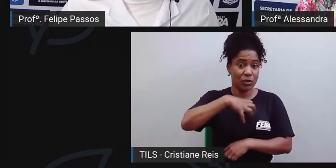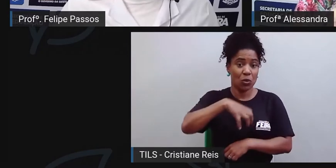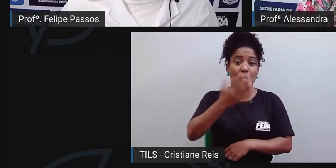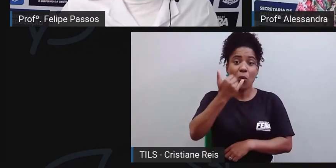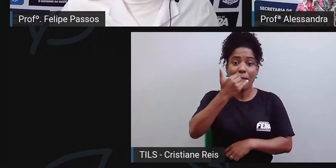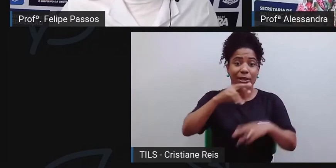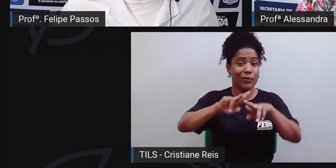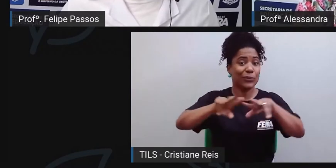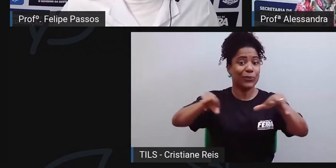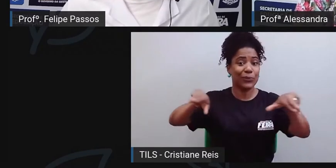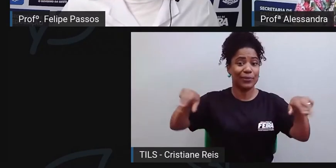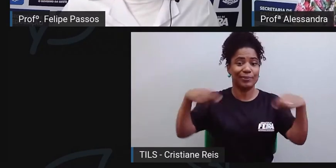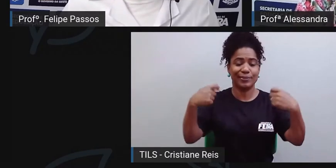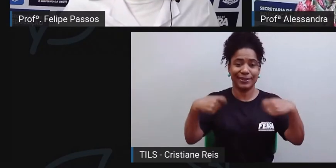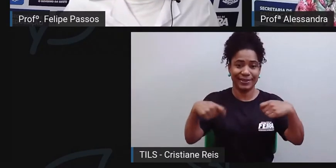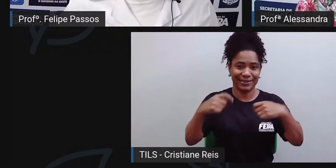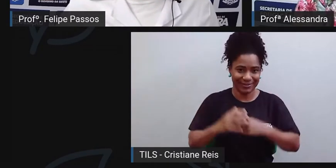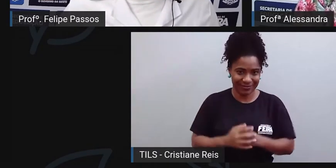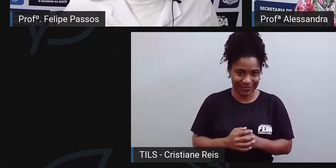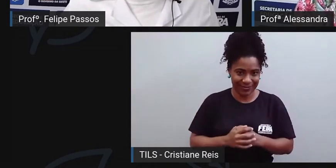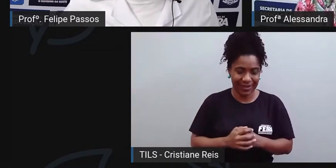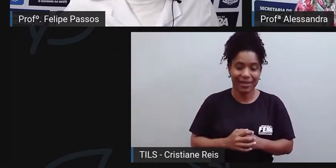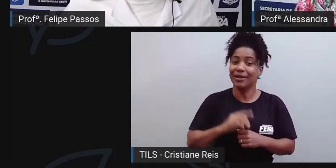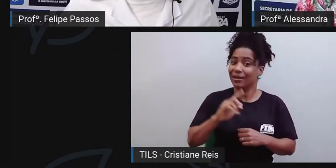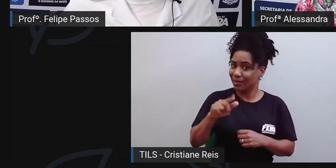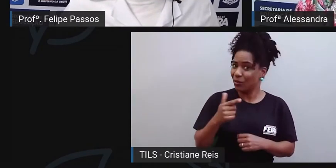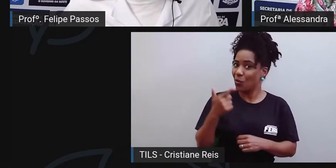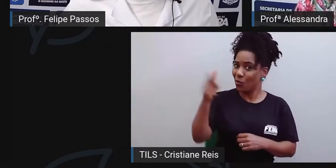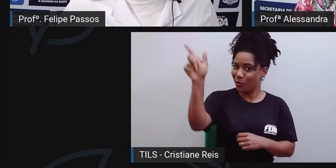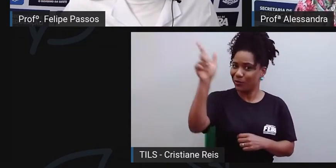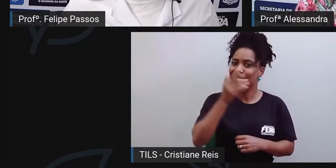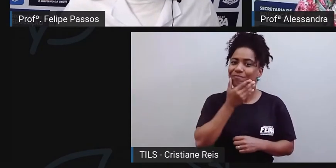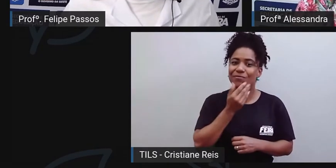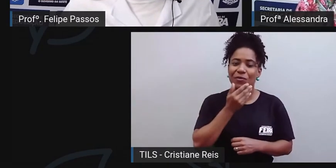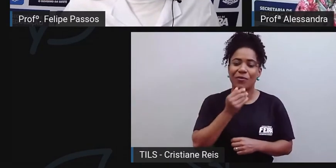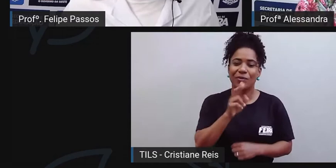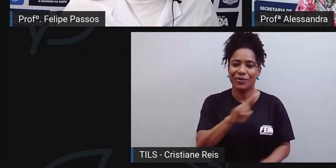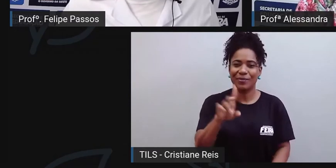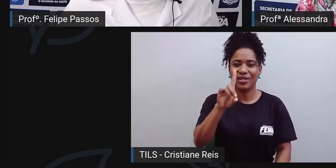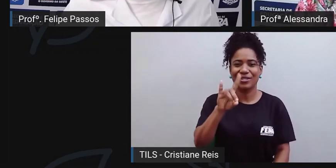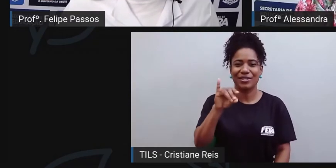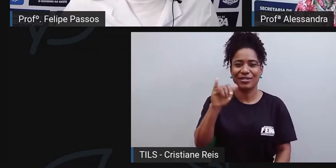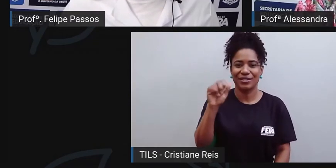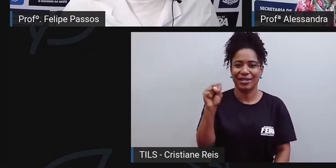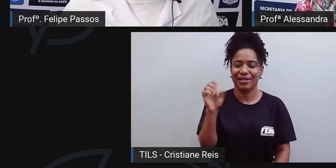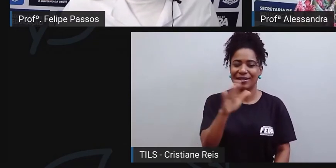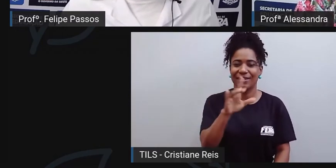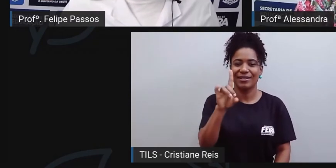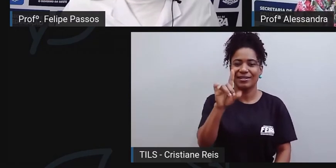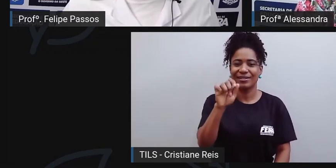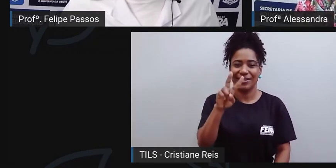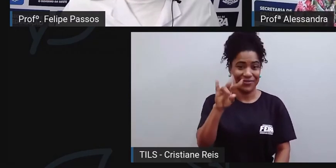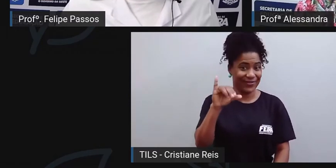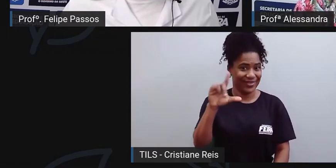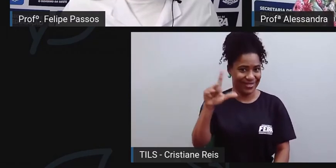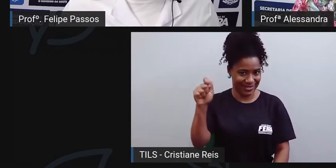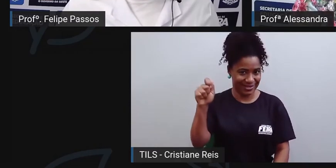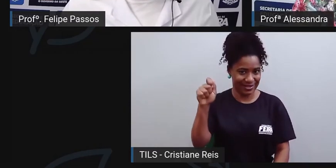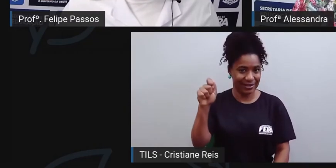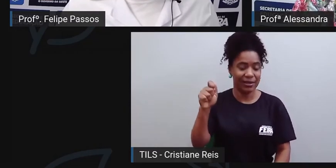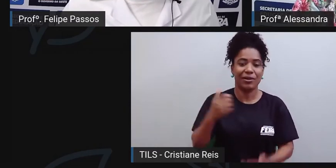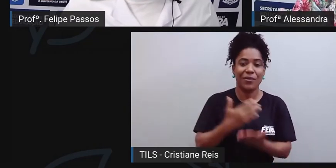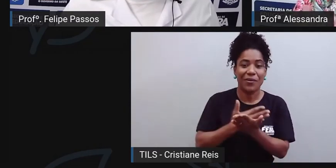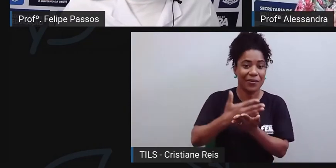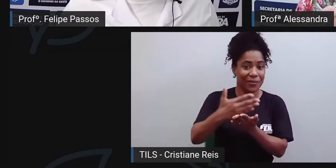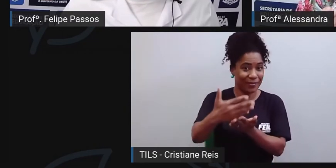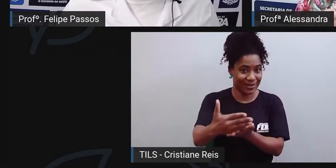Ao mesmo tempo, Dias d'Ávila, ele está estabelecendo fazendas de gado ao longo das margens do Rio São Francisco, que